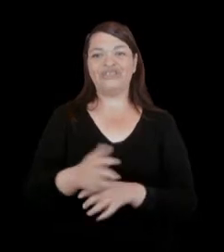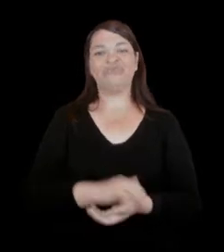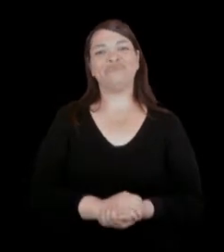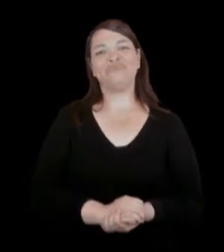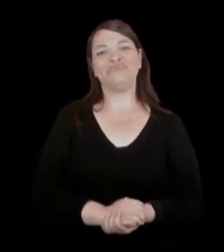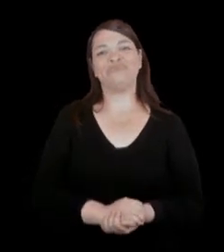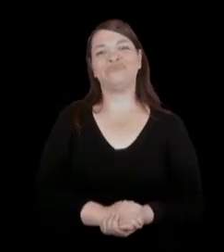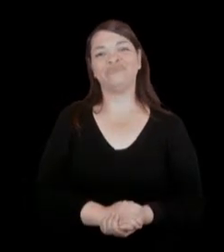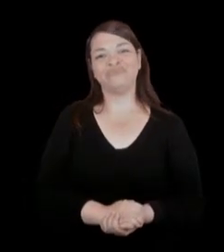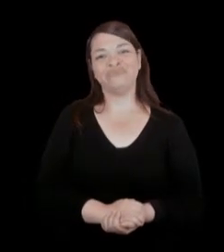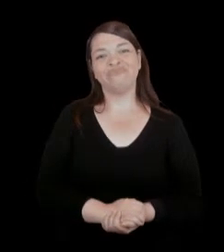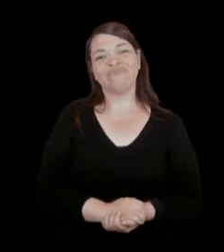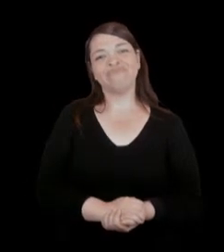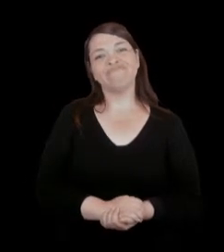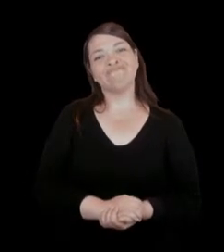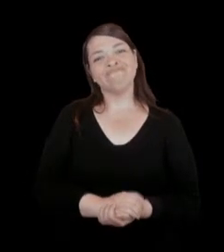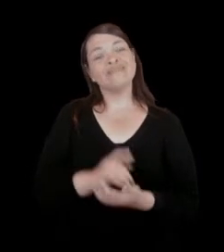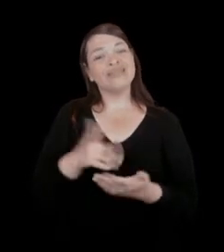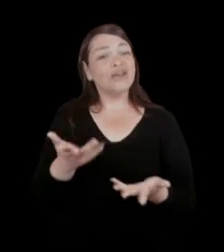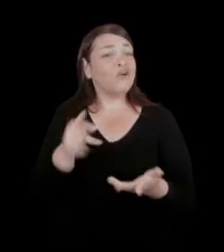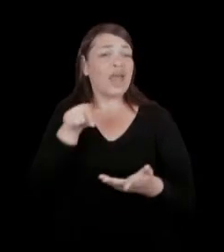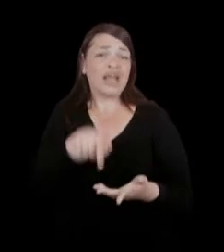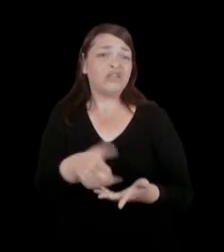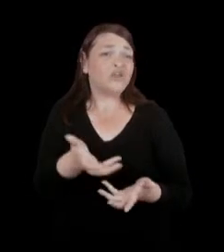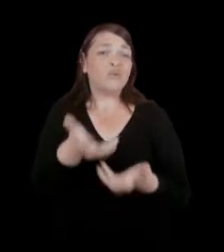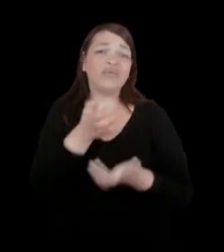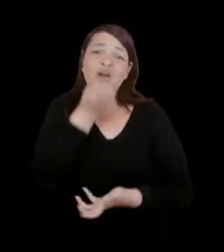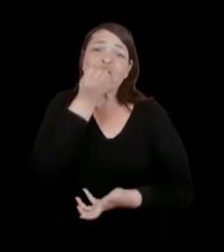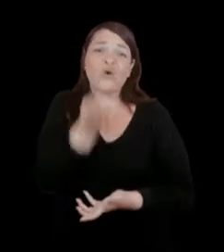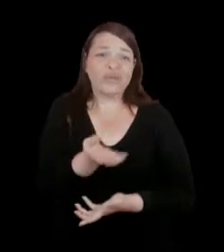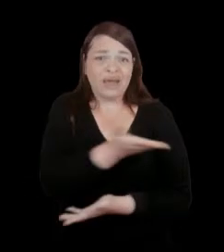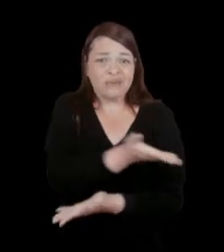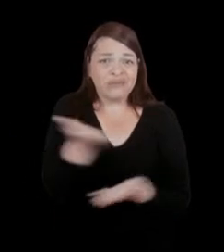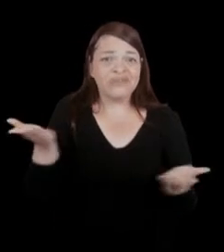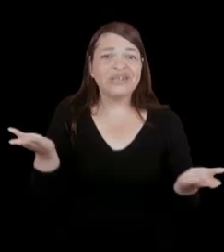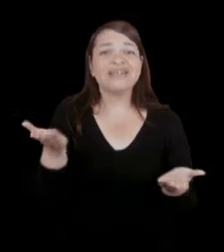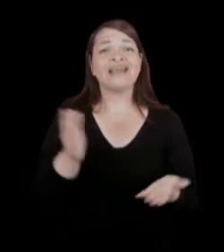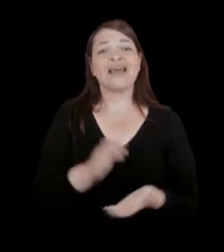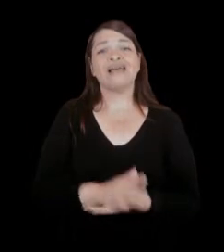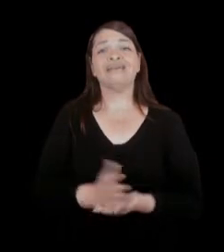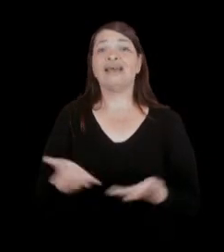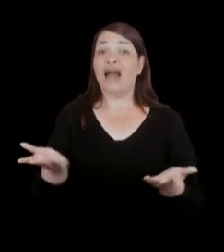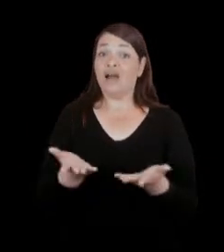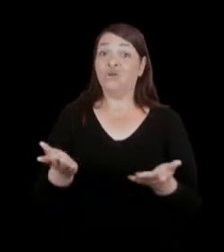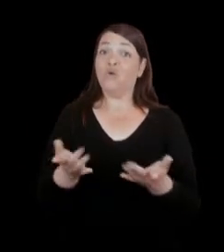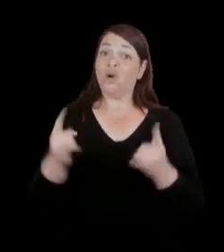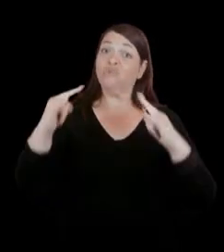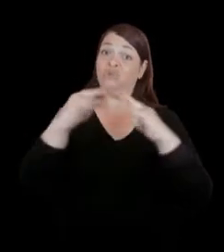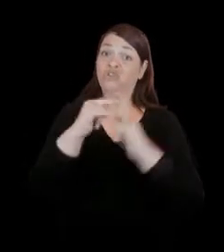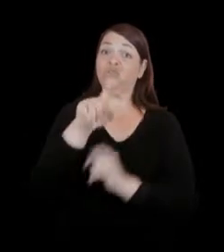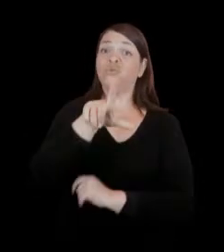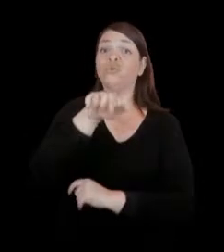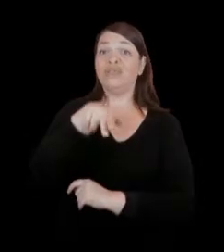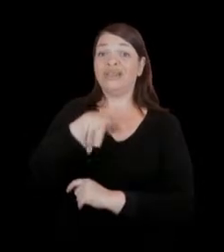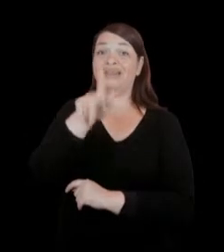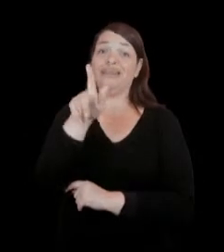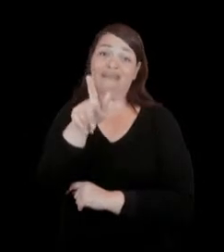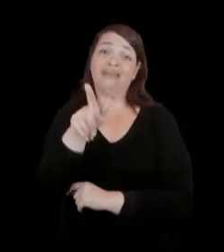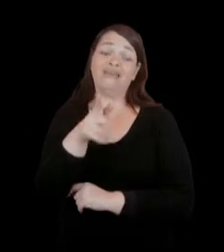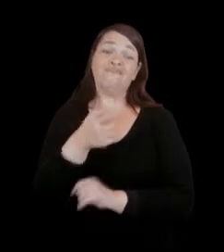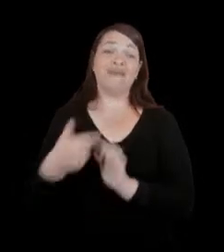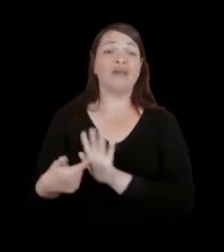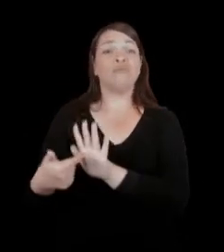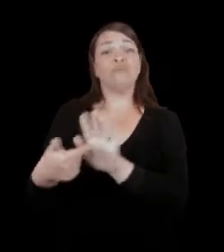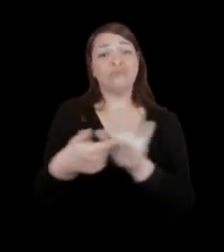diferentes tamanhos e alturas. Isso era o eu tinha para contar para vocês. Agora o pessoal do Instituto Ling pode mostrar algumas das